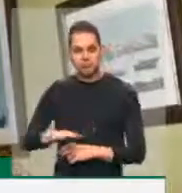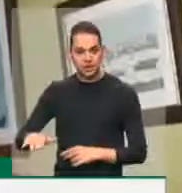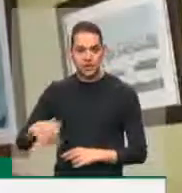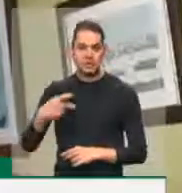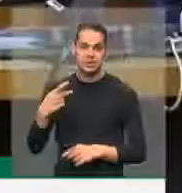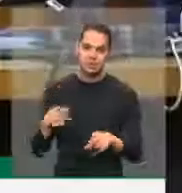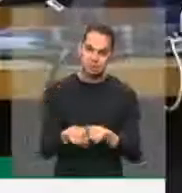Obrigado, deputada.